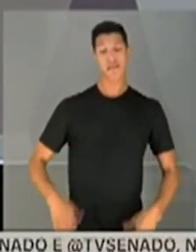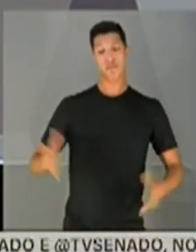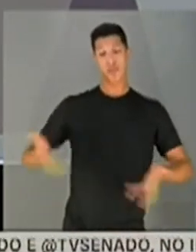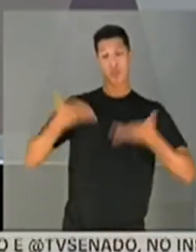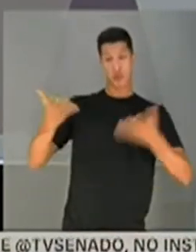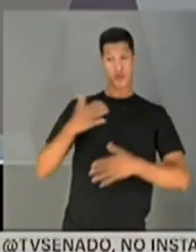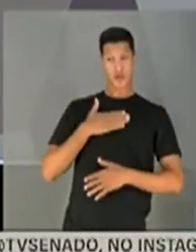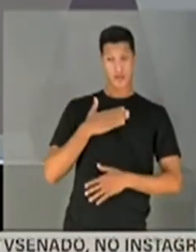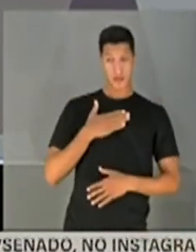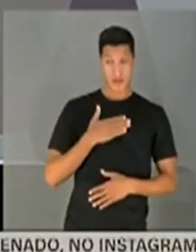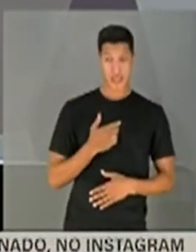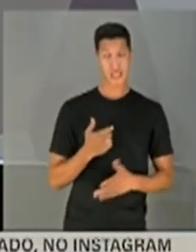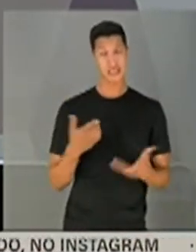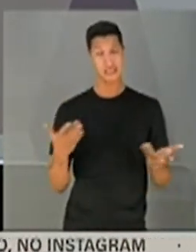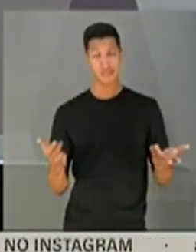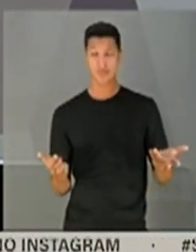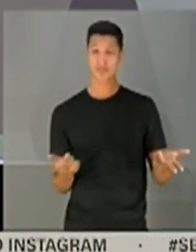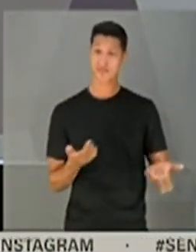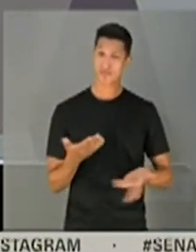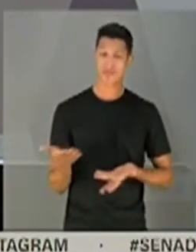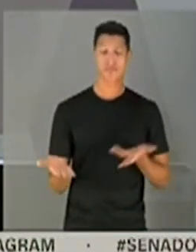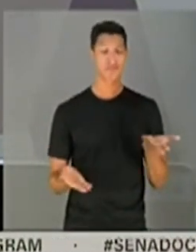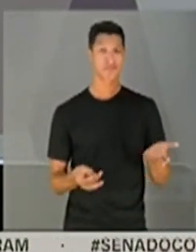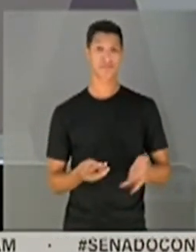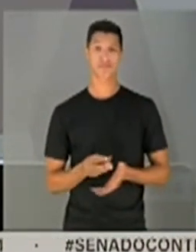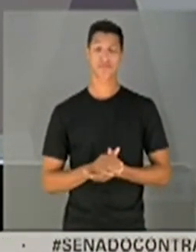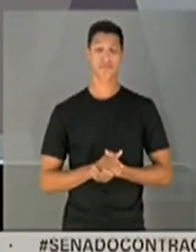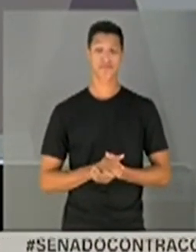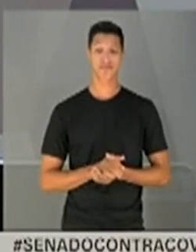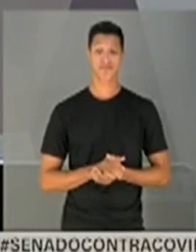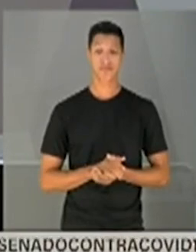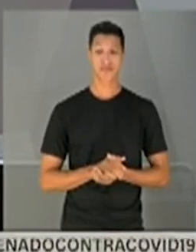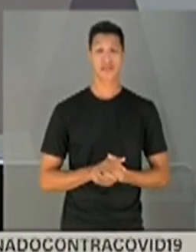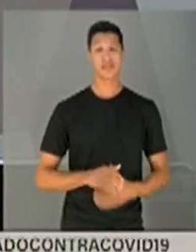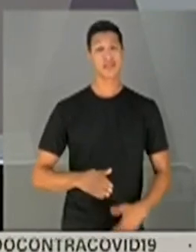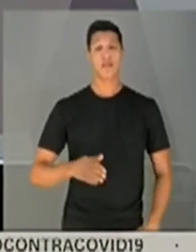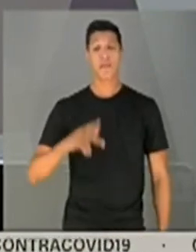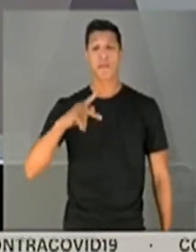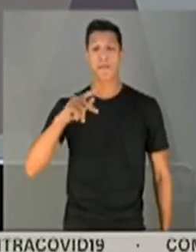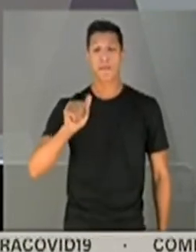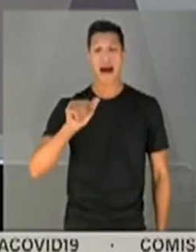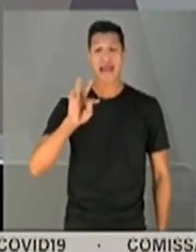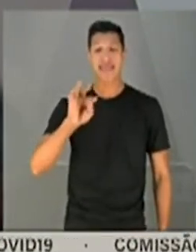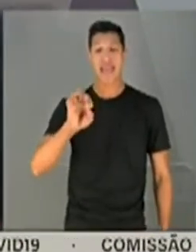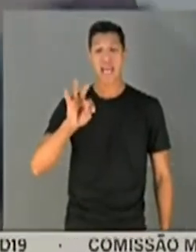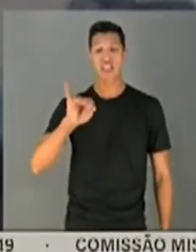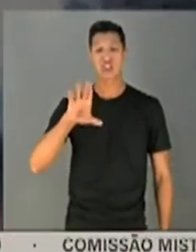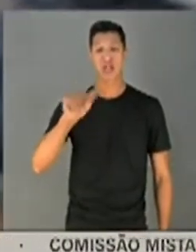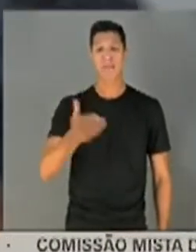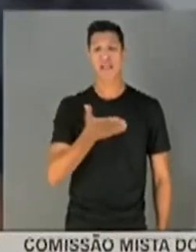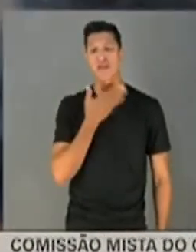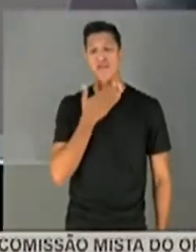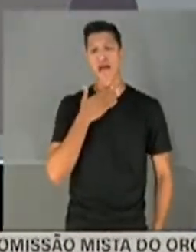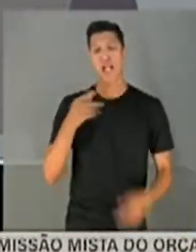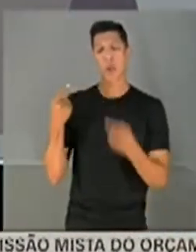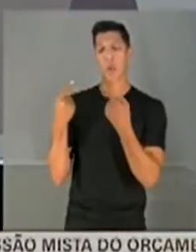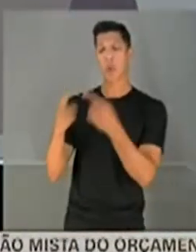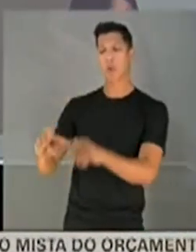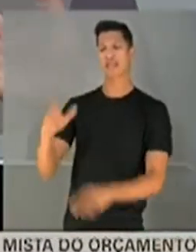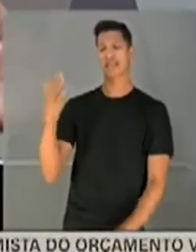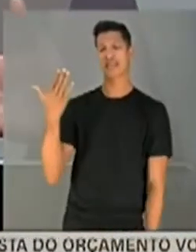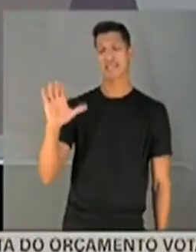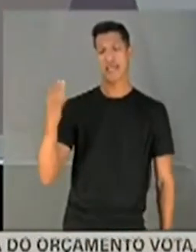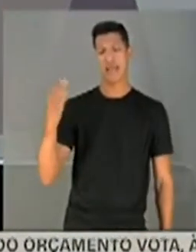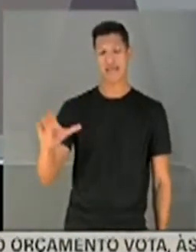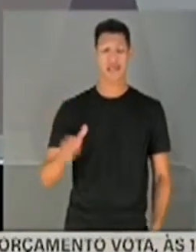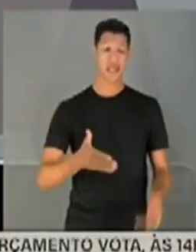pateticamente falas contra a ciência que